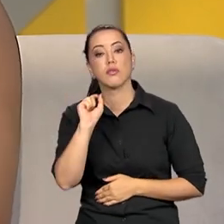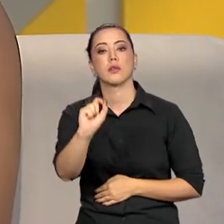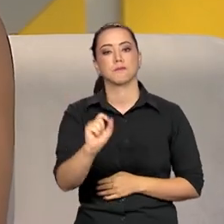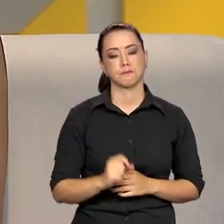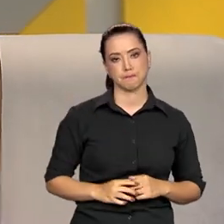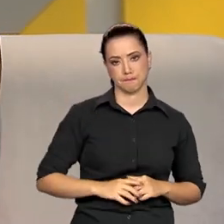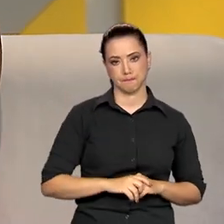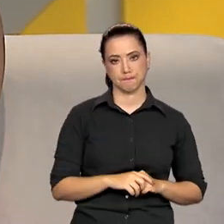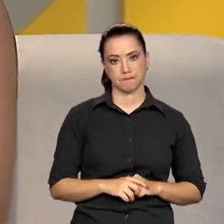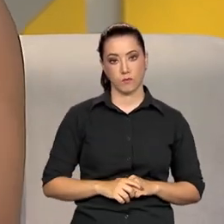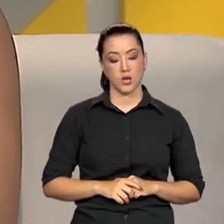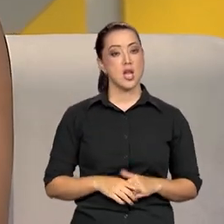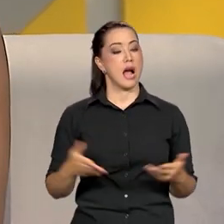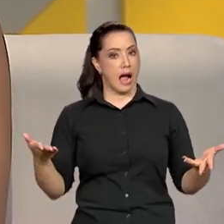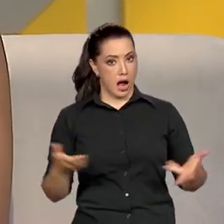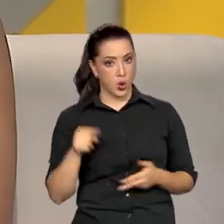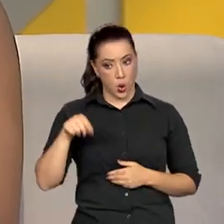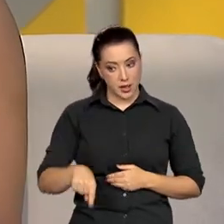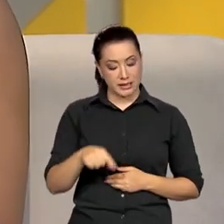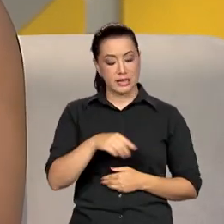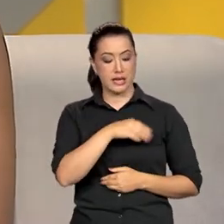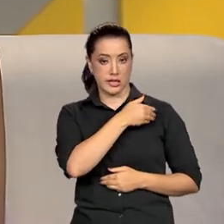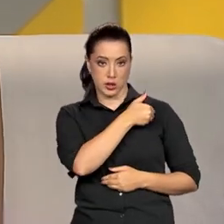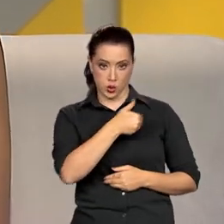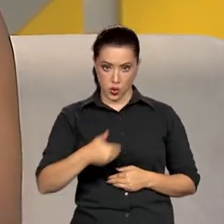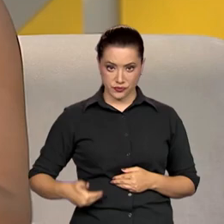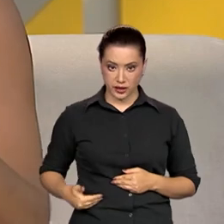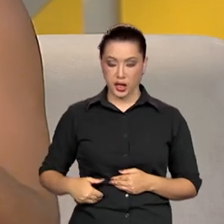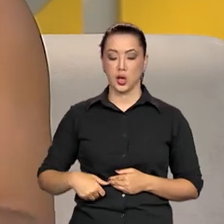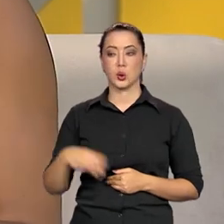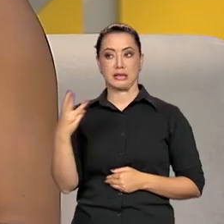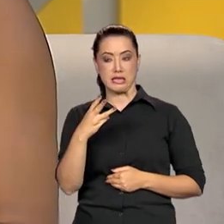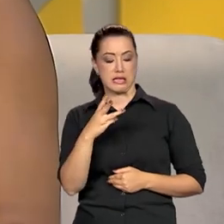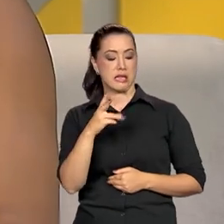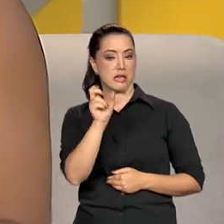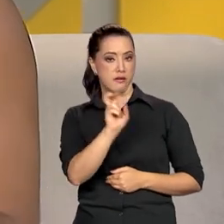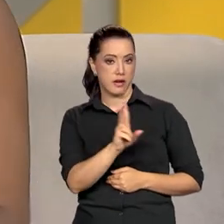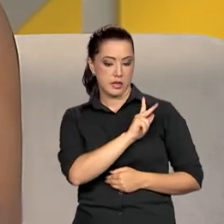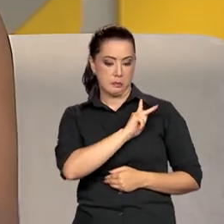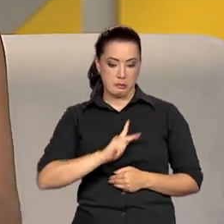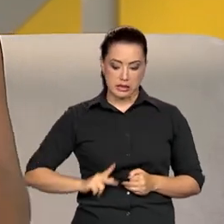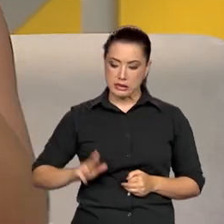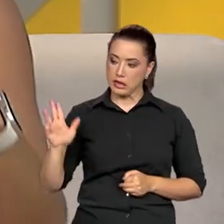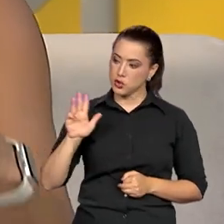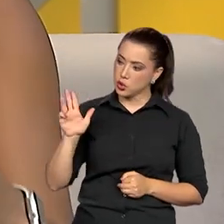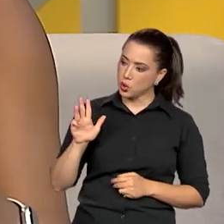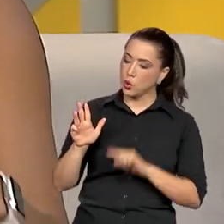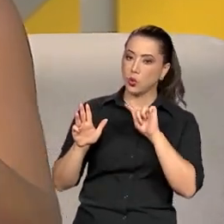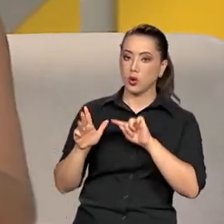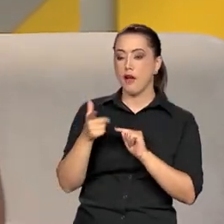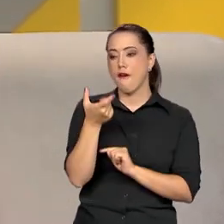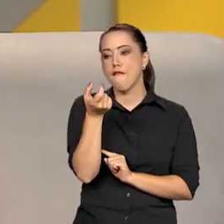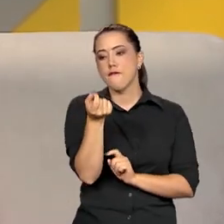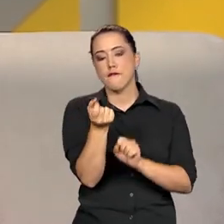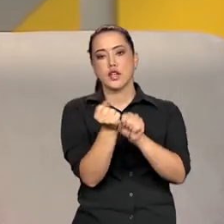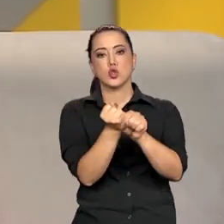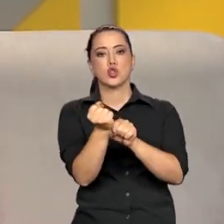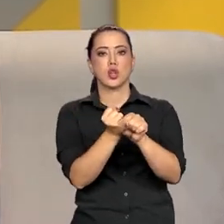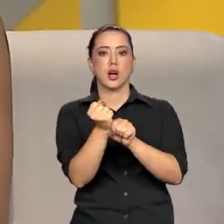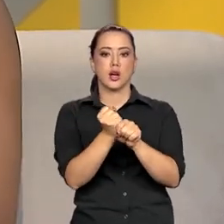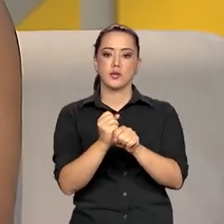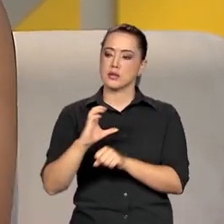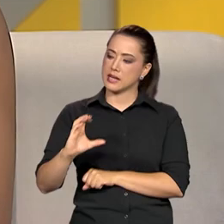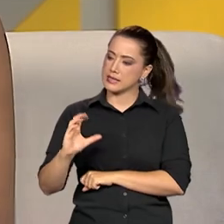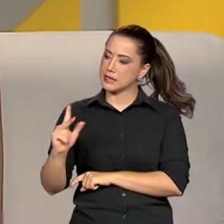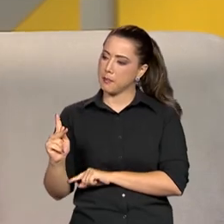gente precisa entender agora, nesse governo, né? No terceiro momento do presidente Lula, onde a gente vai completar 20 anos da CPI para um ministério,